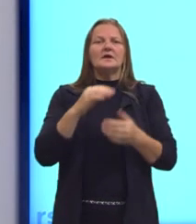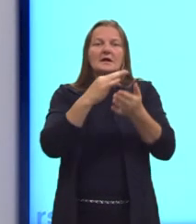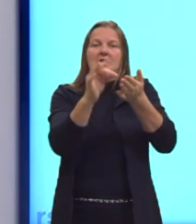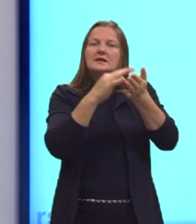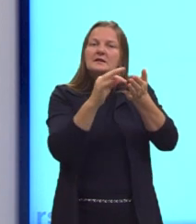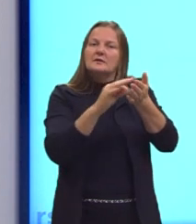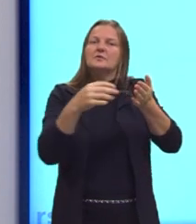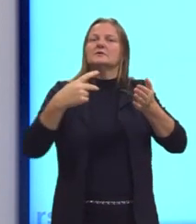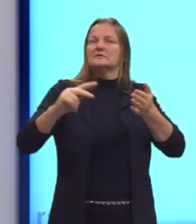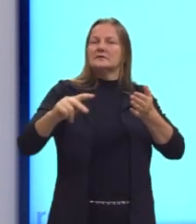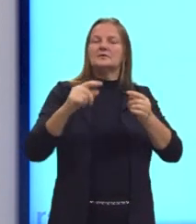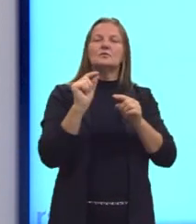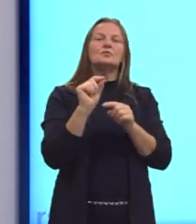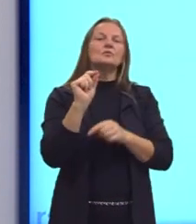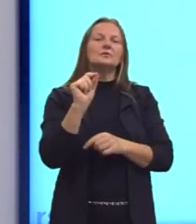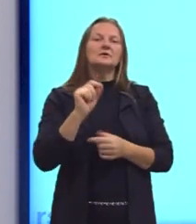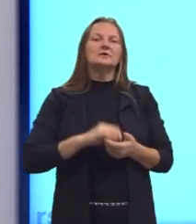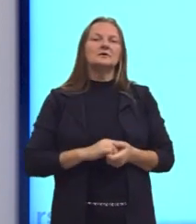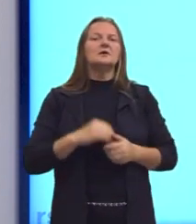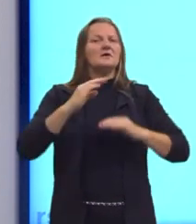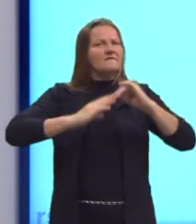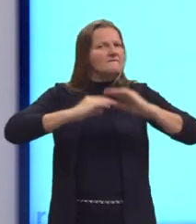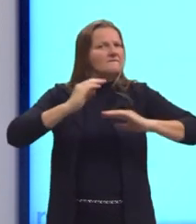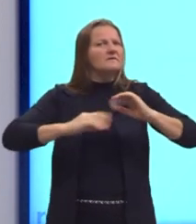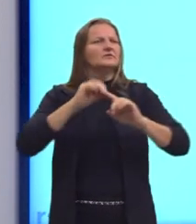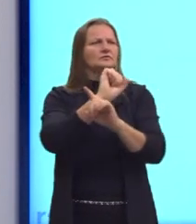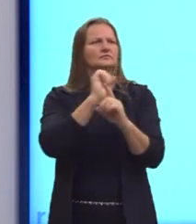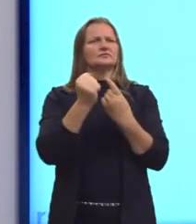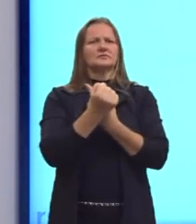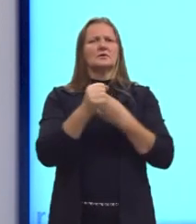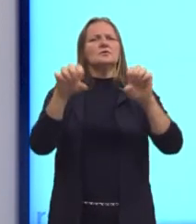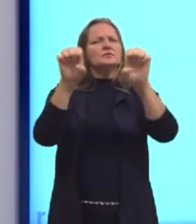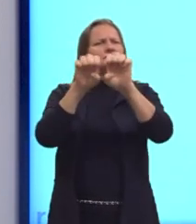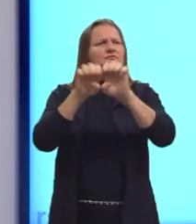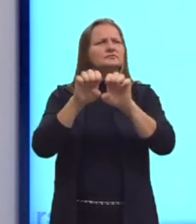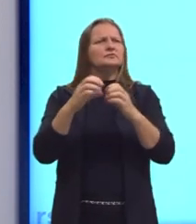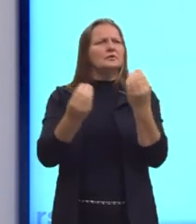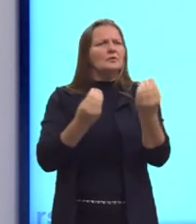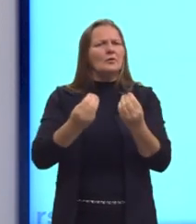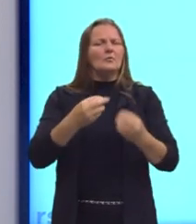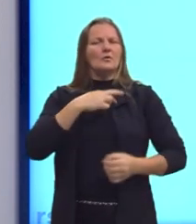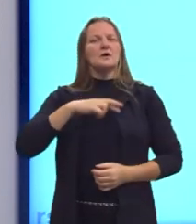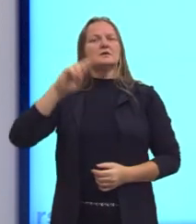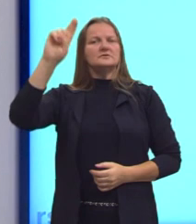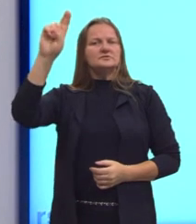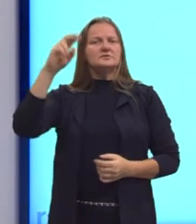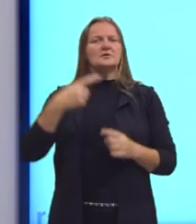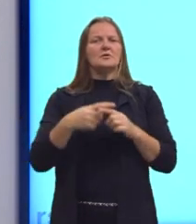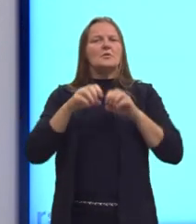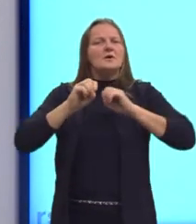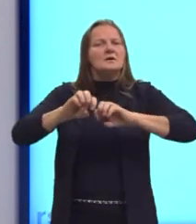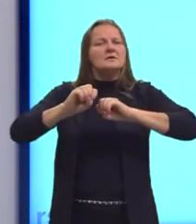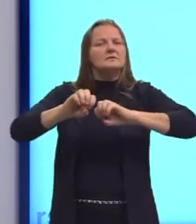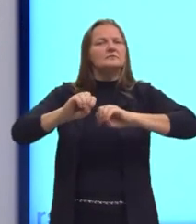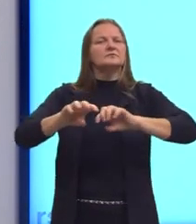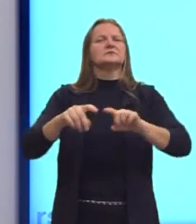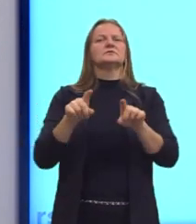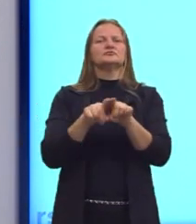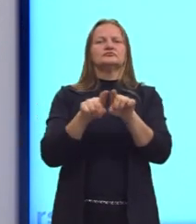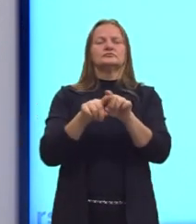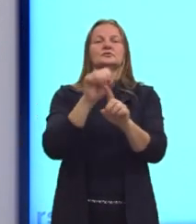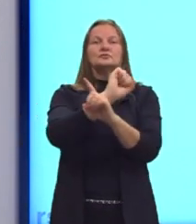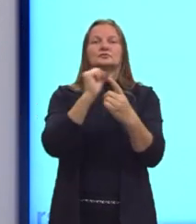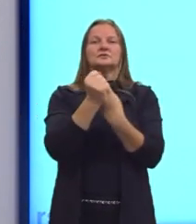reporta aos fatores sociais, Então, são essas estruturas, religião, educação, a sociedade